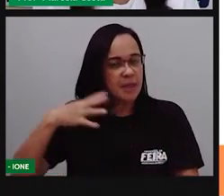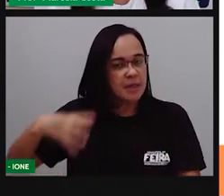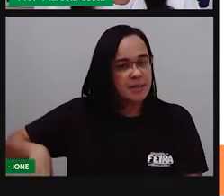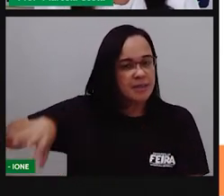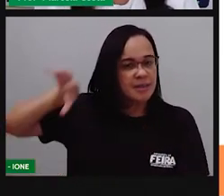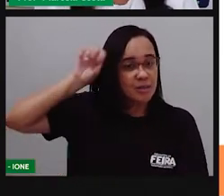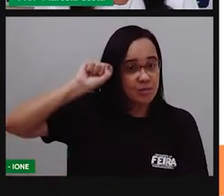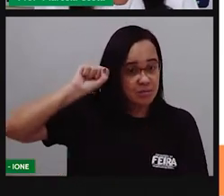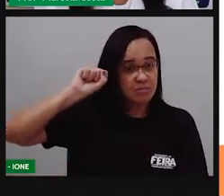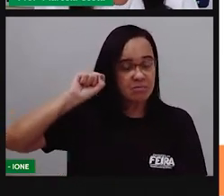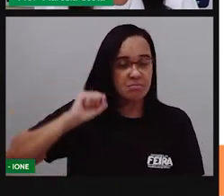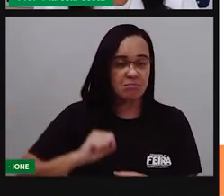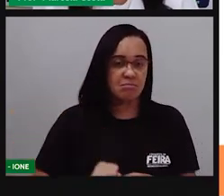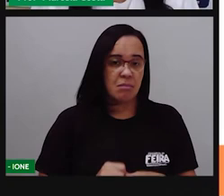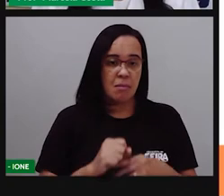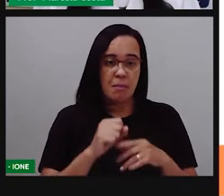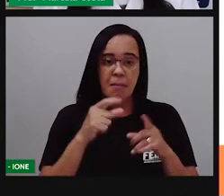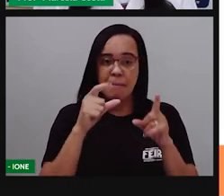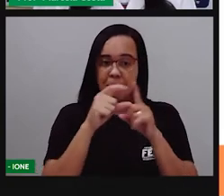palavras desse trava-língua.